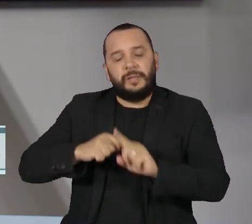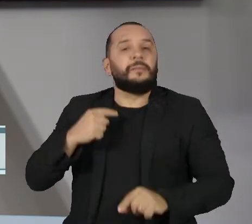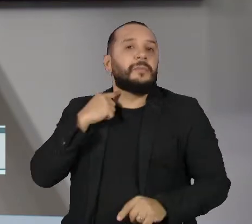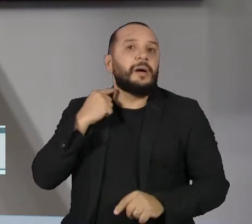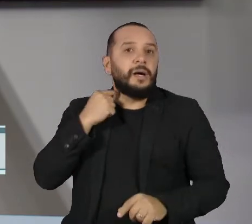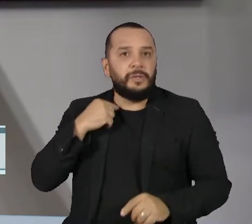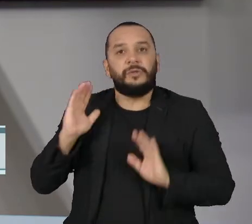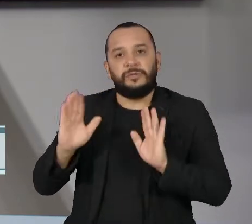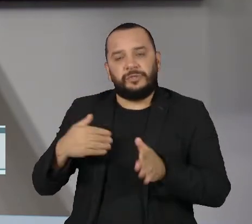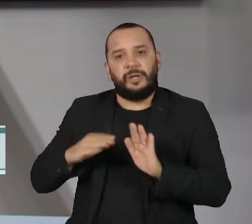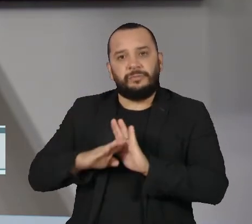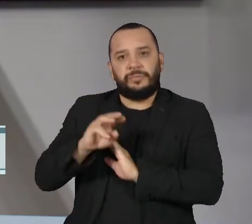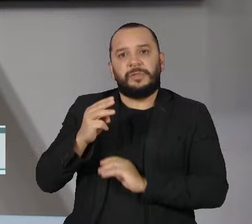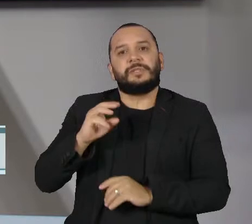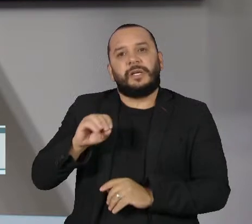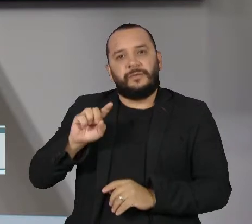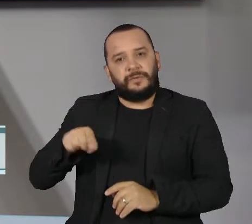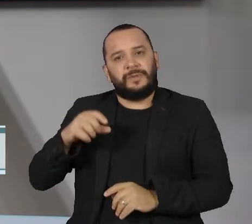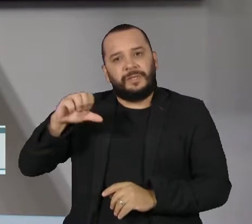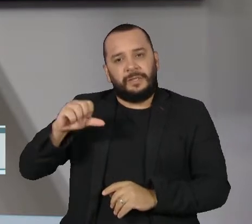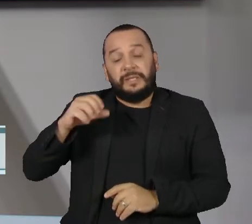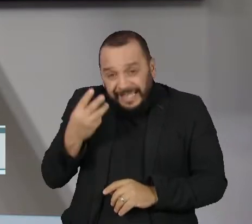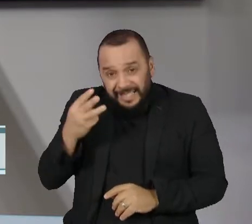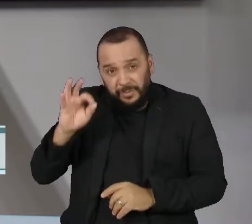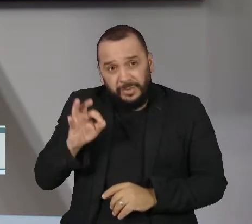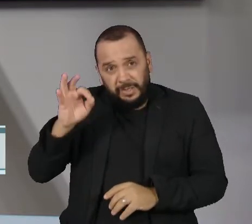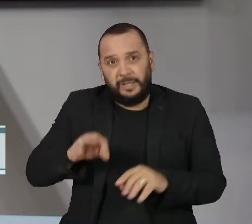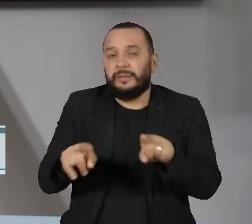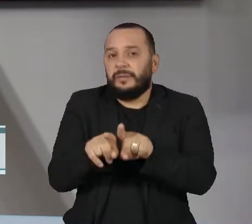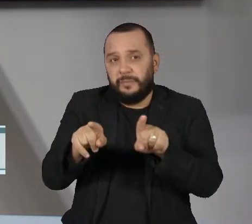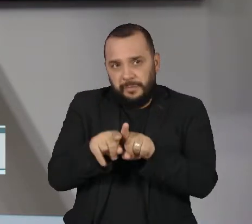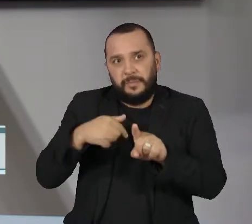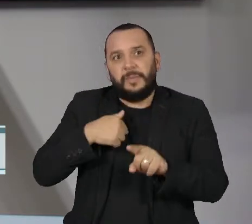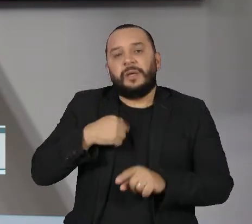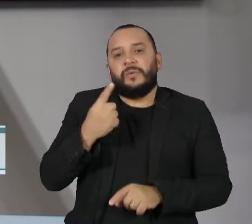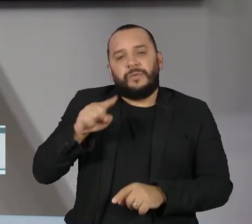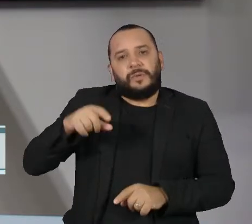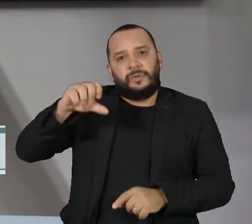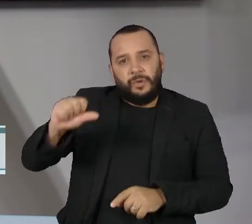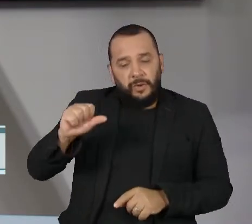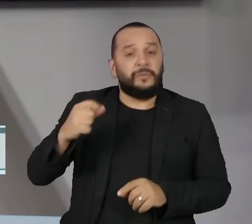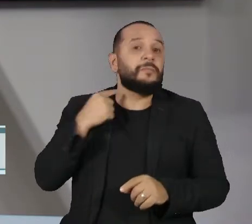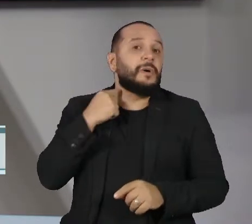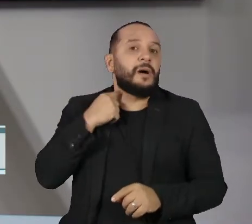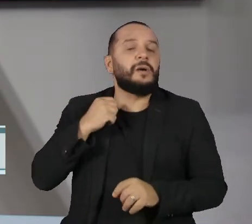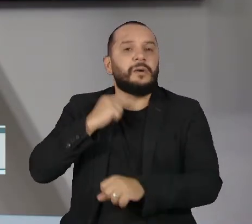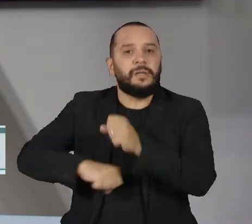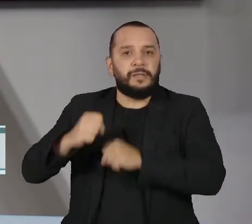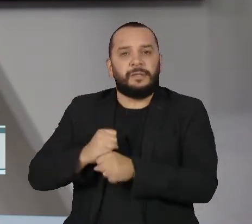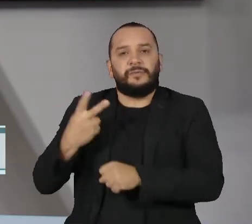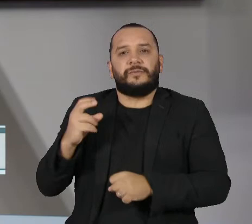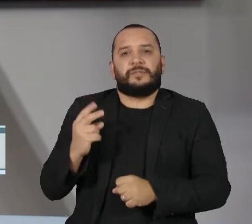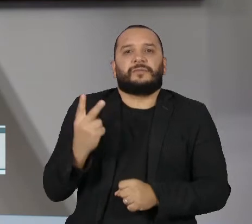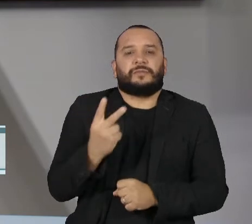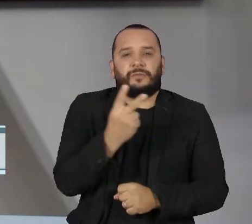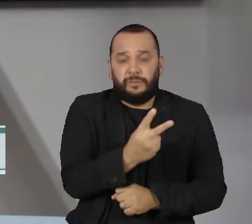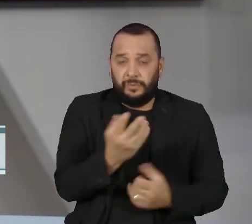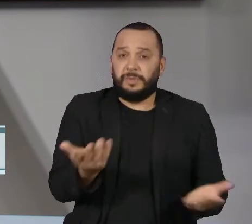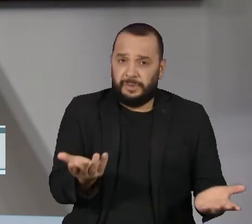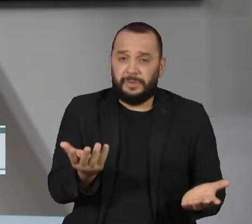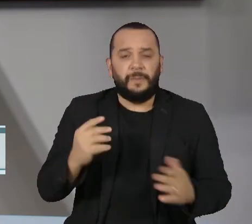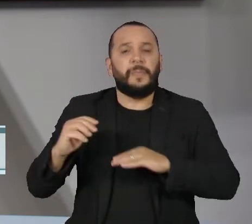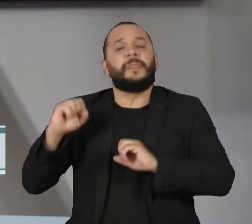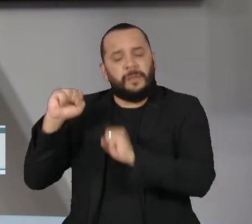mês anterior e 1,9% em relação a maio de 2022. Os técnicos do Instituto destacam que a atividade